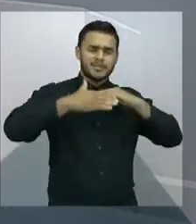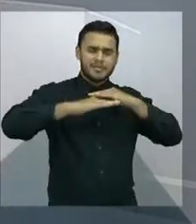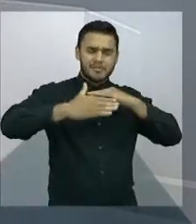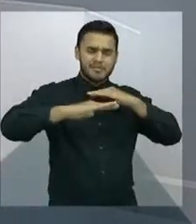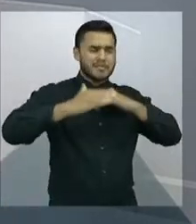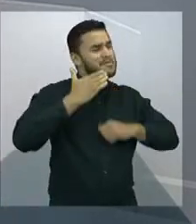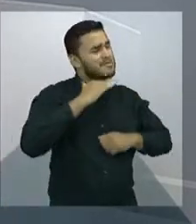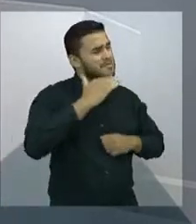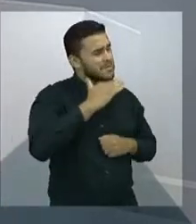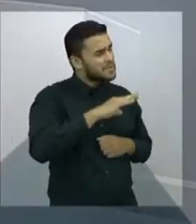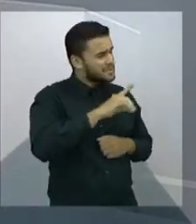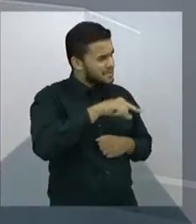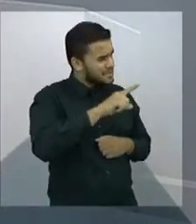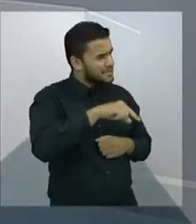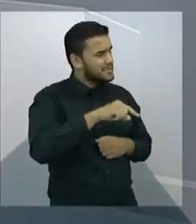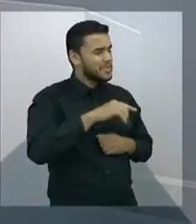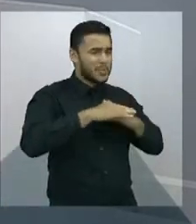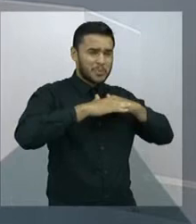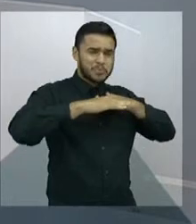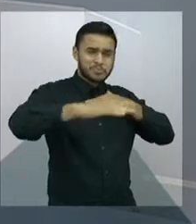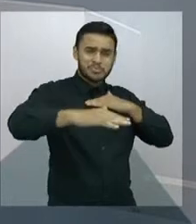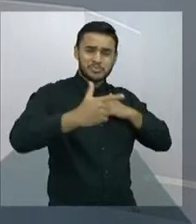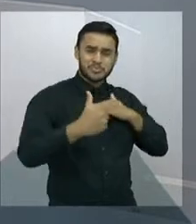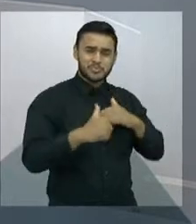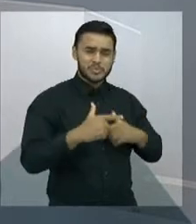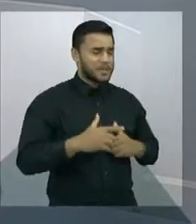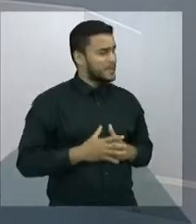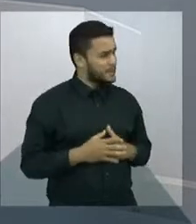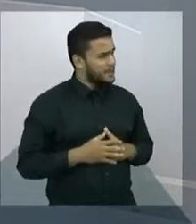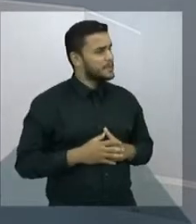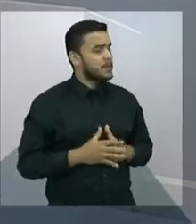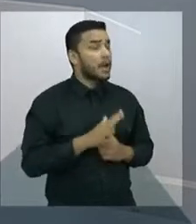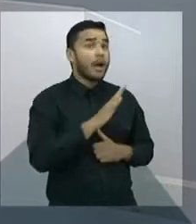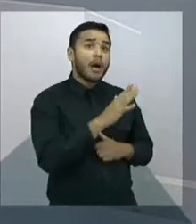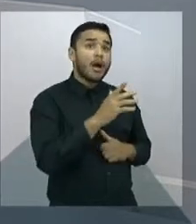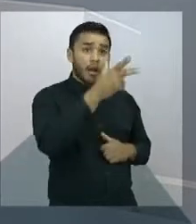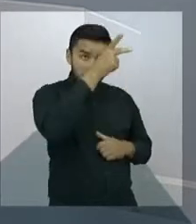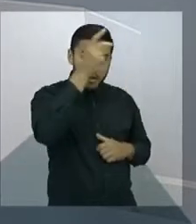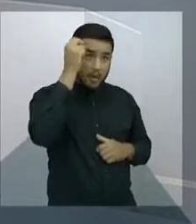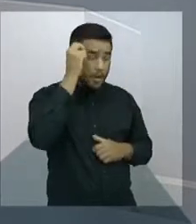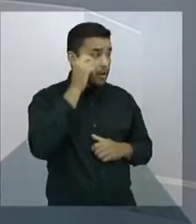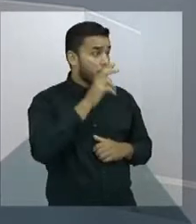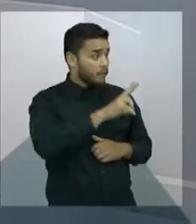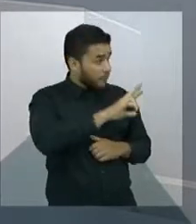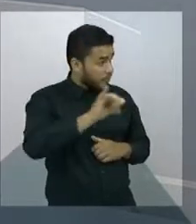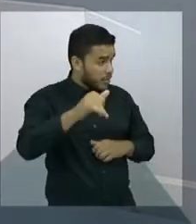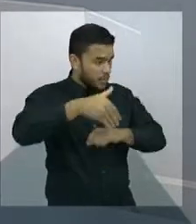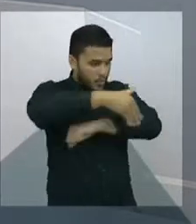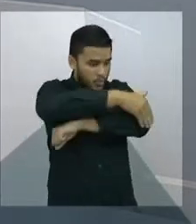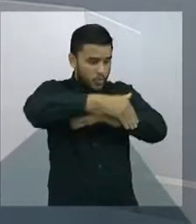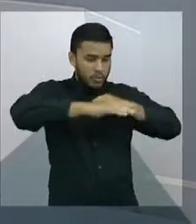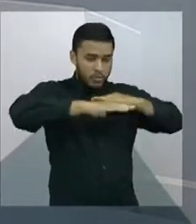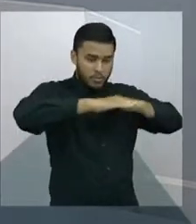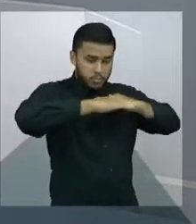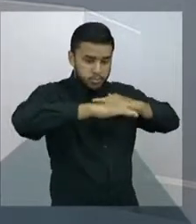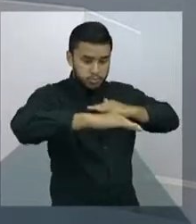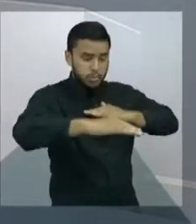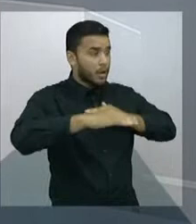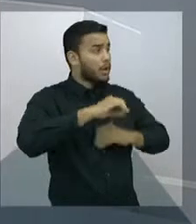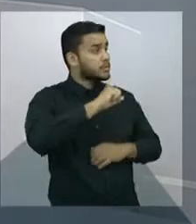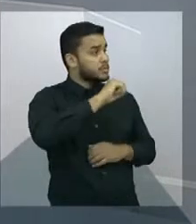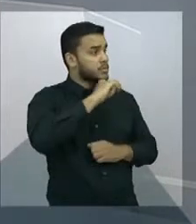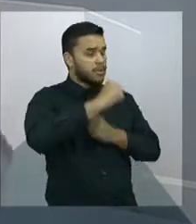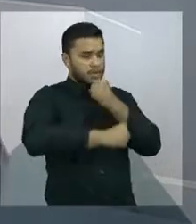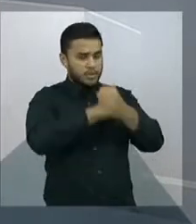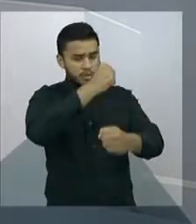o que chama atenção é que, quando a Prefeitura restabelece o asfalto, no ano seguinte, aparecem